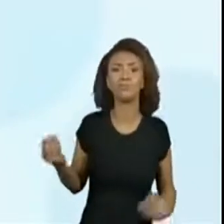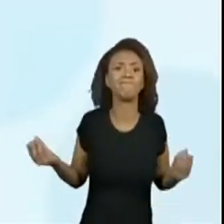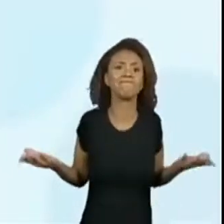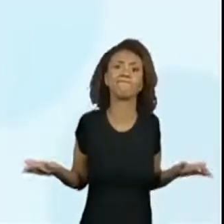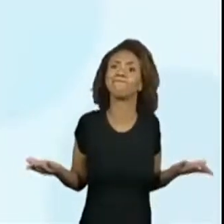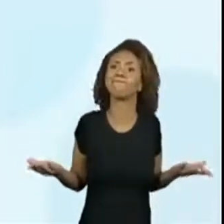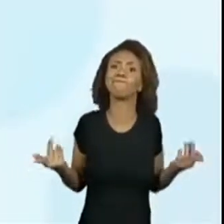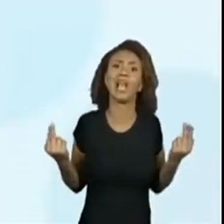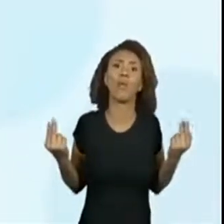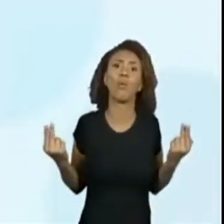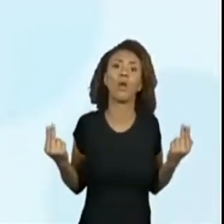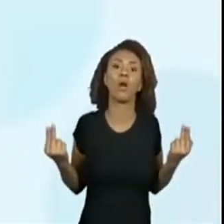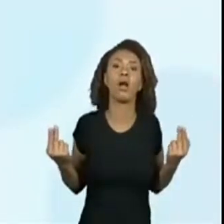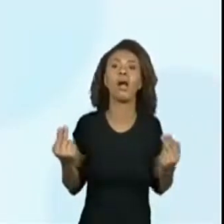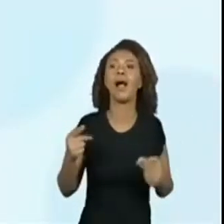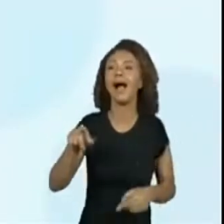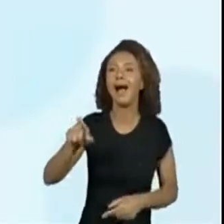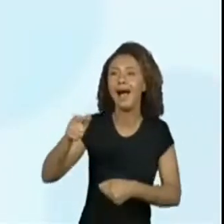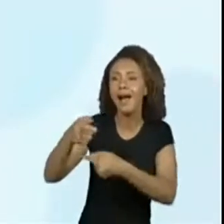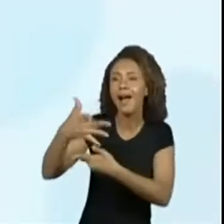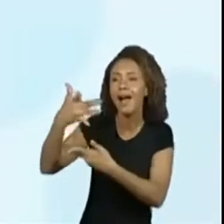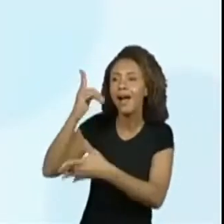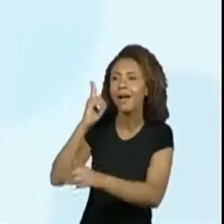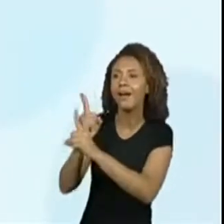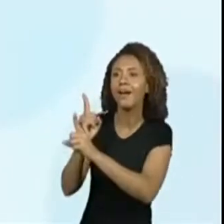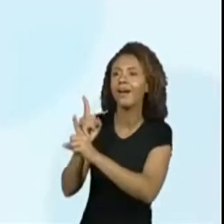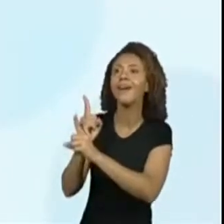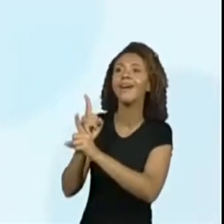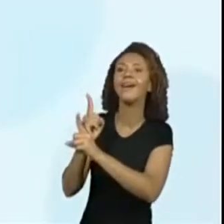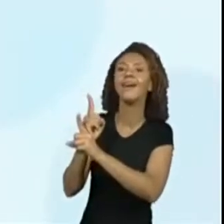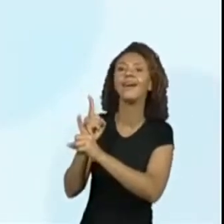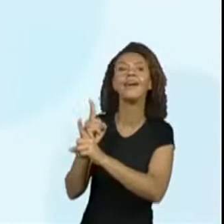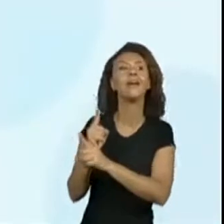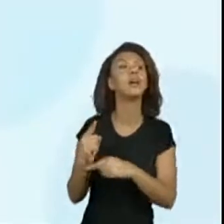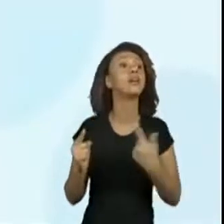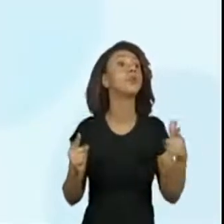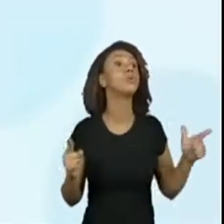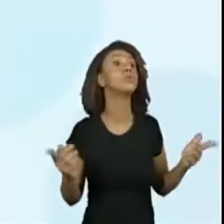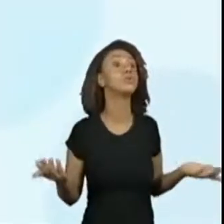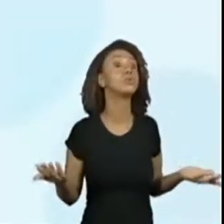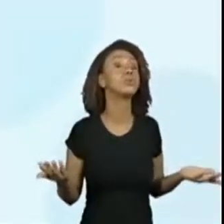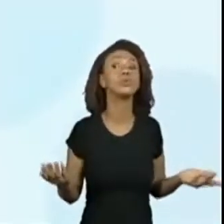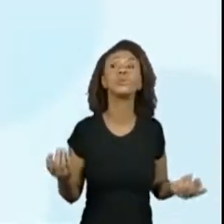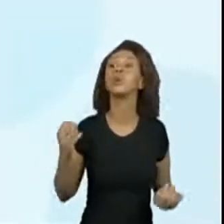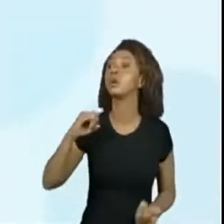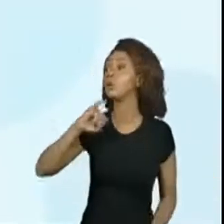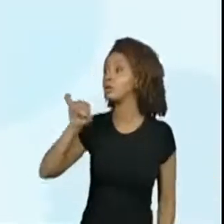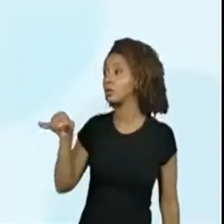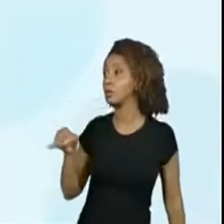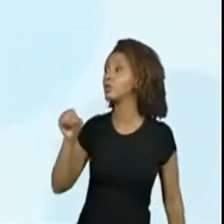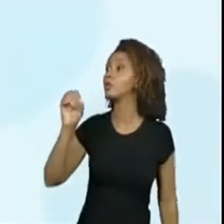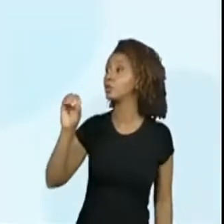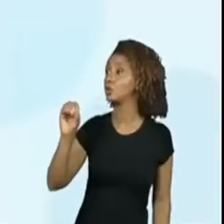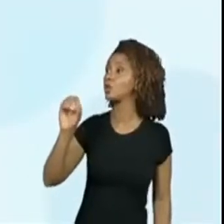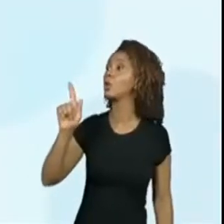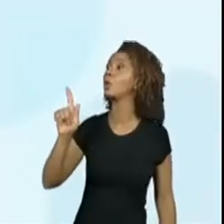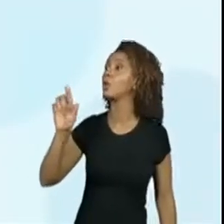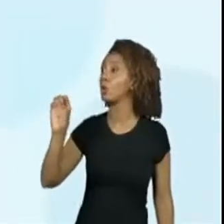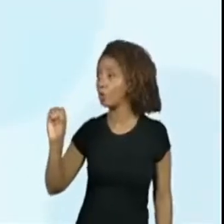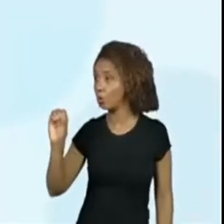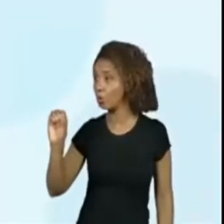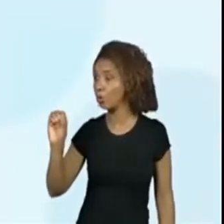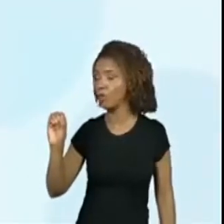O Jô do professor... Porque a gente... O mais, professora, que a gente precisa aí, ó? Jogo. Com dado.